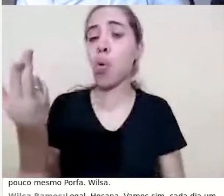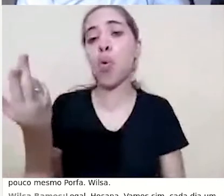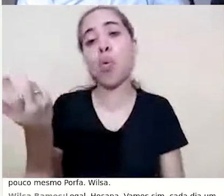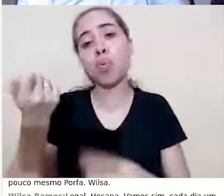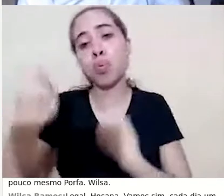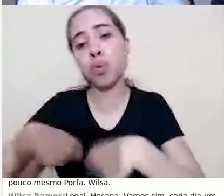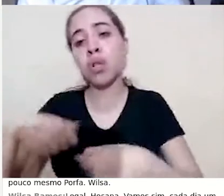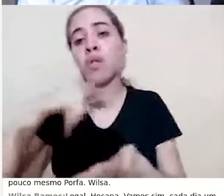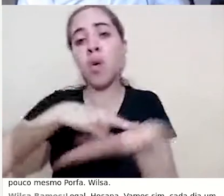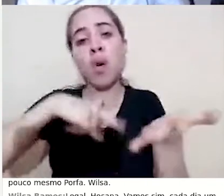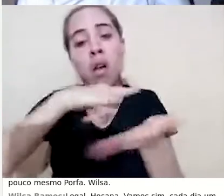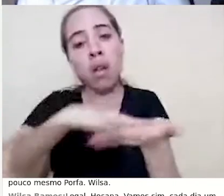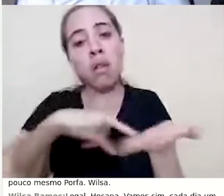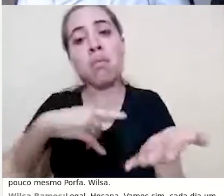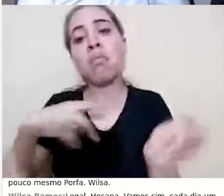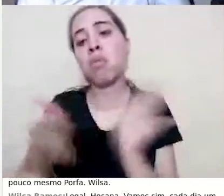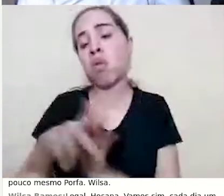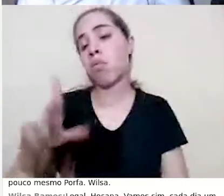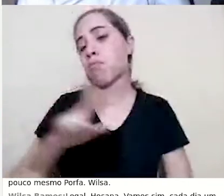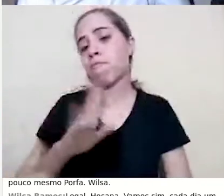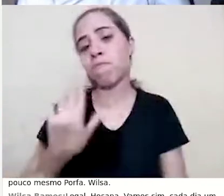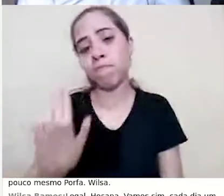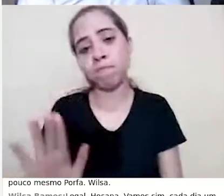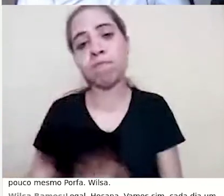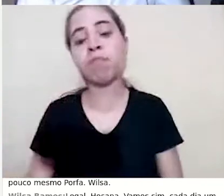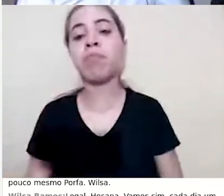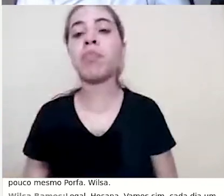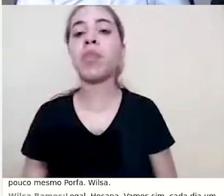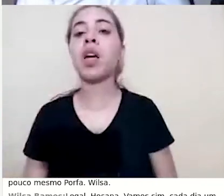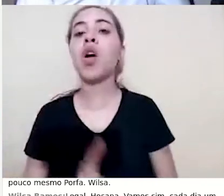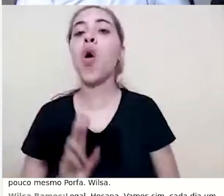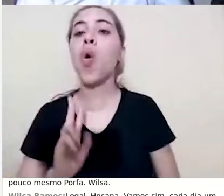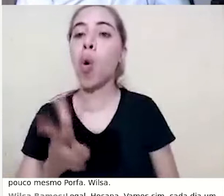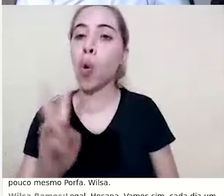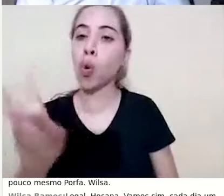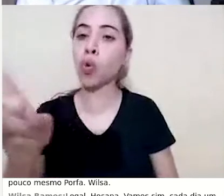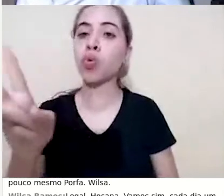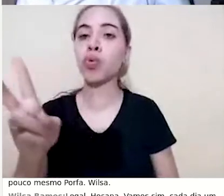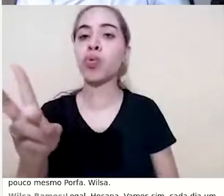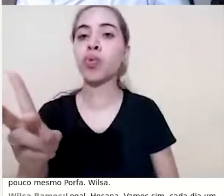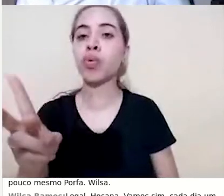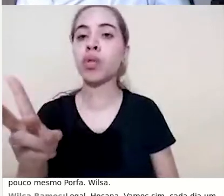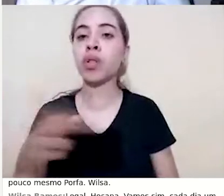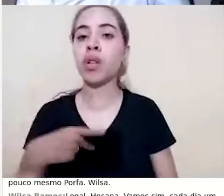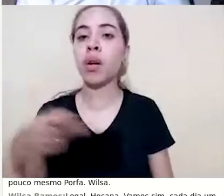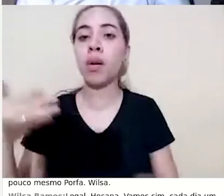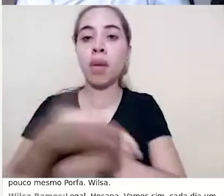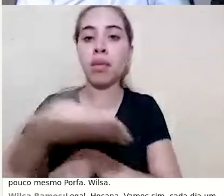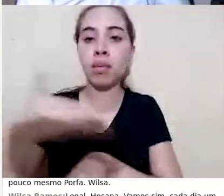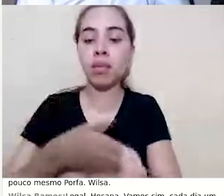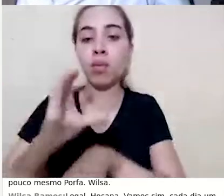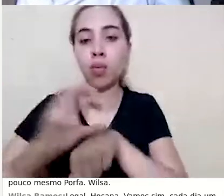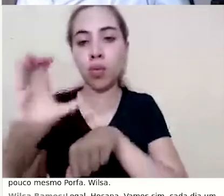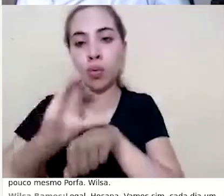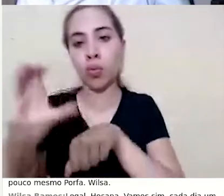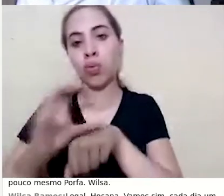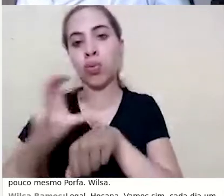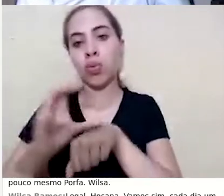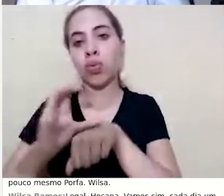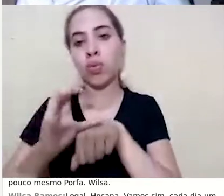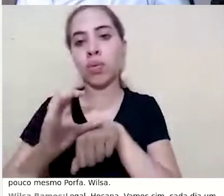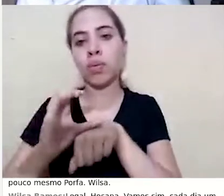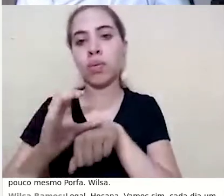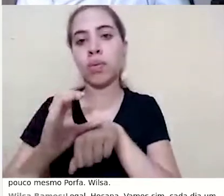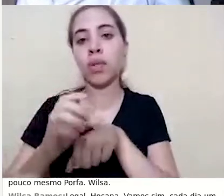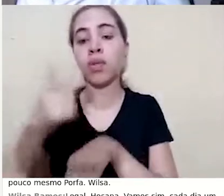próprios. Continuando, com relação à participação no curso, aqui de